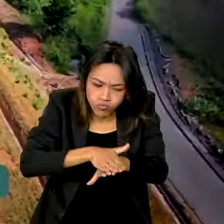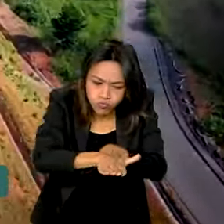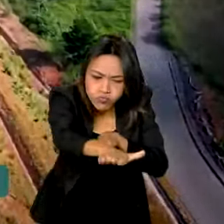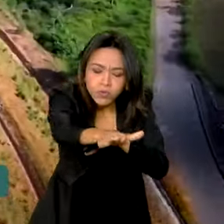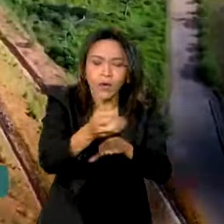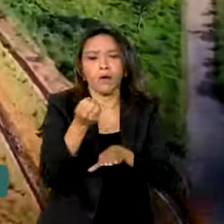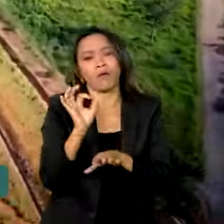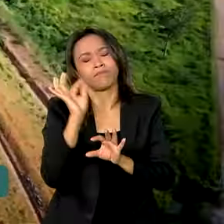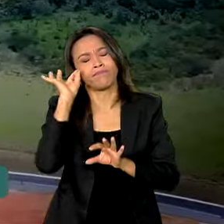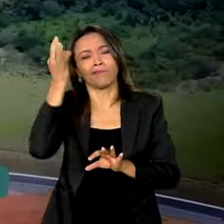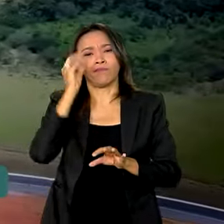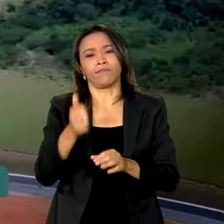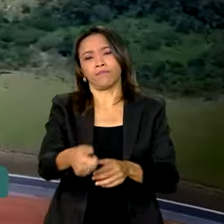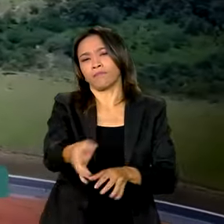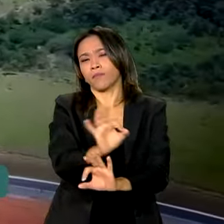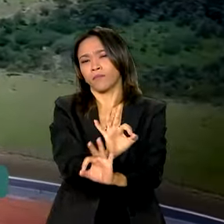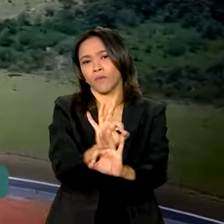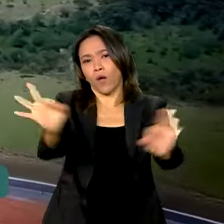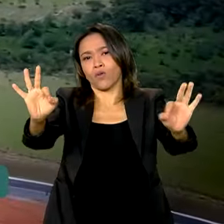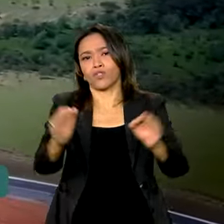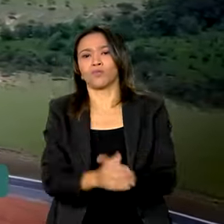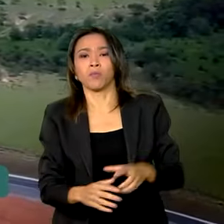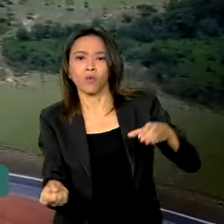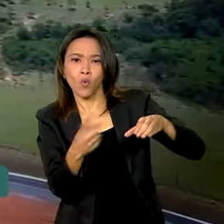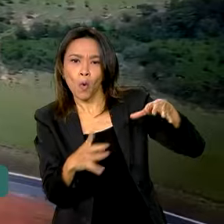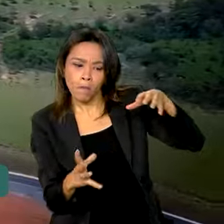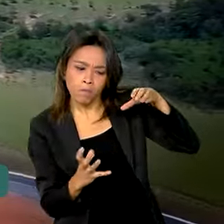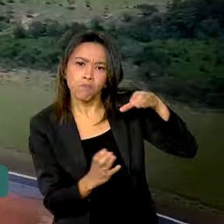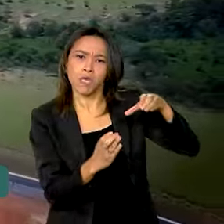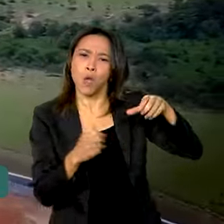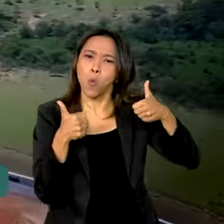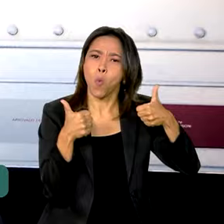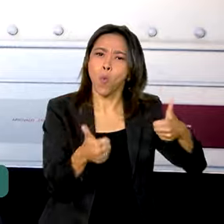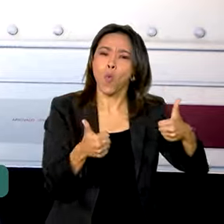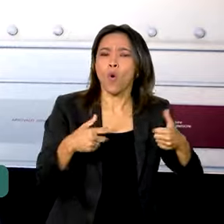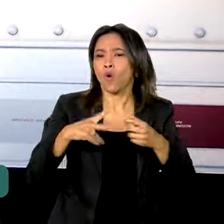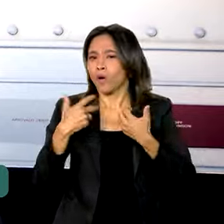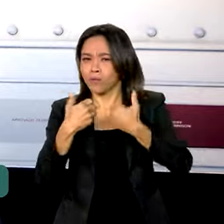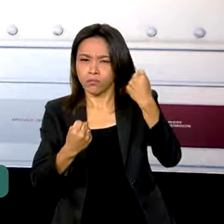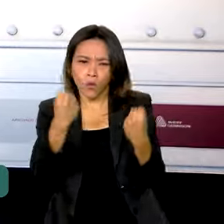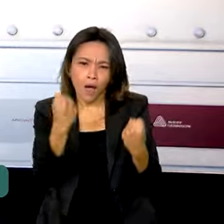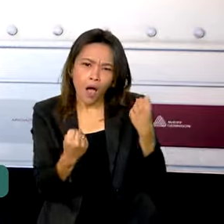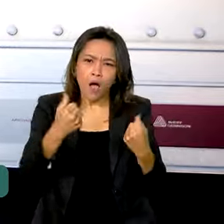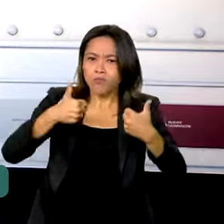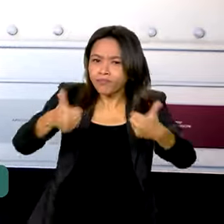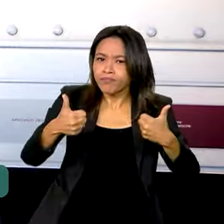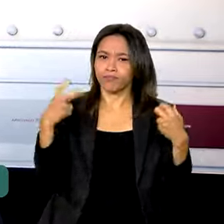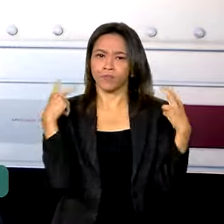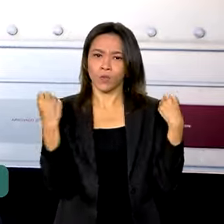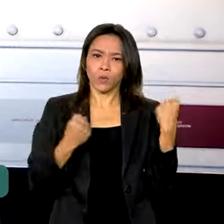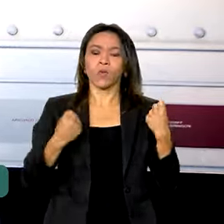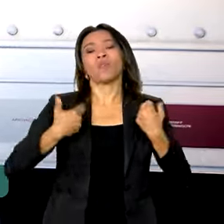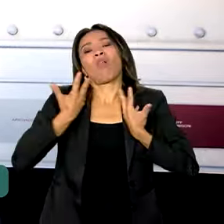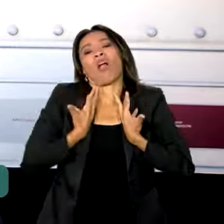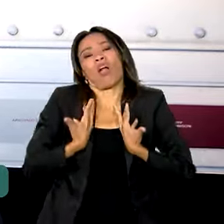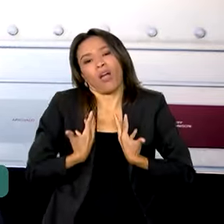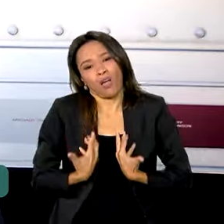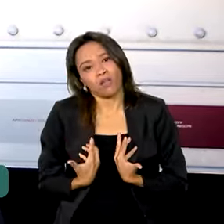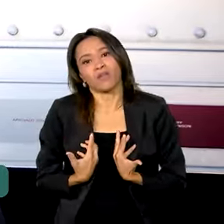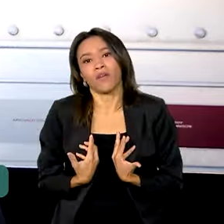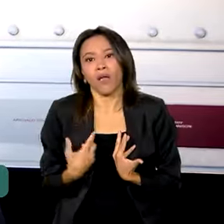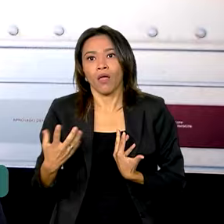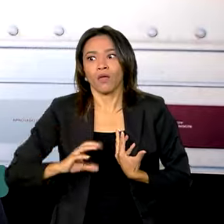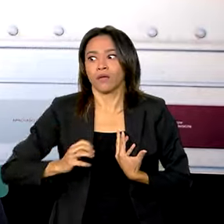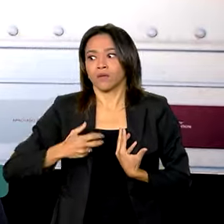lucro no total. Tanto pneu, combustível, para o patrão, para a empresa, para o Estado, para tudo é benefício. Tanto motorista, é um desgaste a menos motorista, que não fica tão